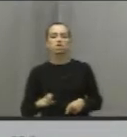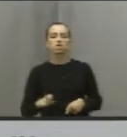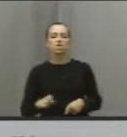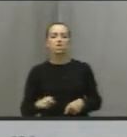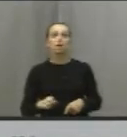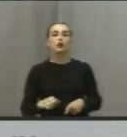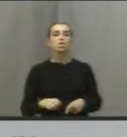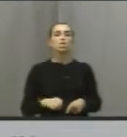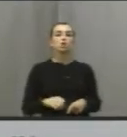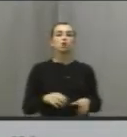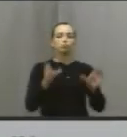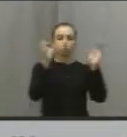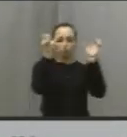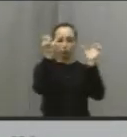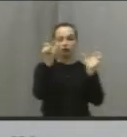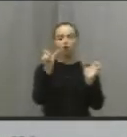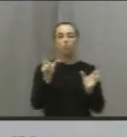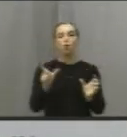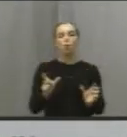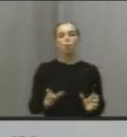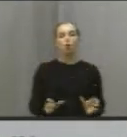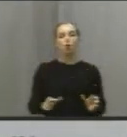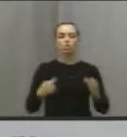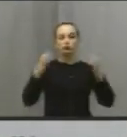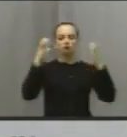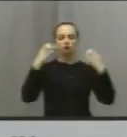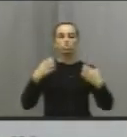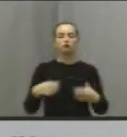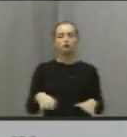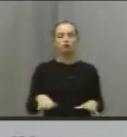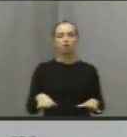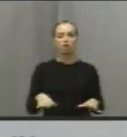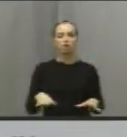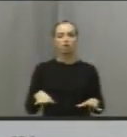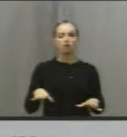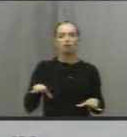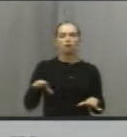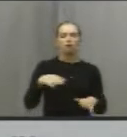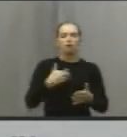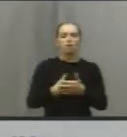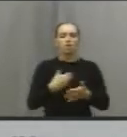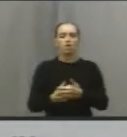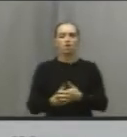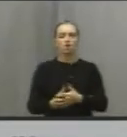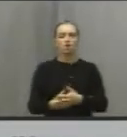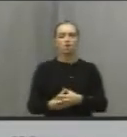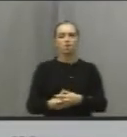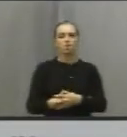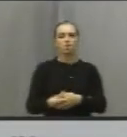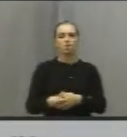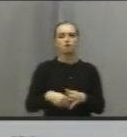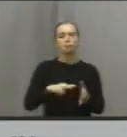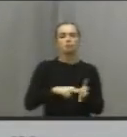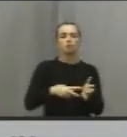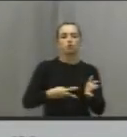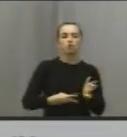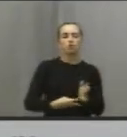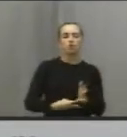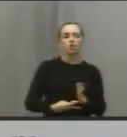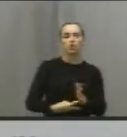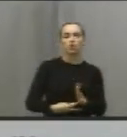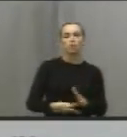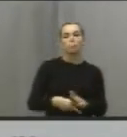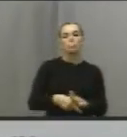Em São Carlos, 60,6 cidadãos. E Ribeirão Preto, cada servidor de Ribeirão Preto atende